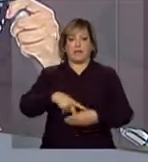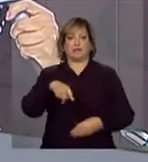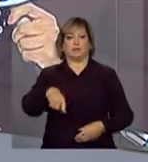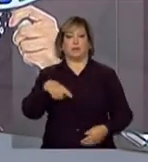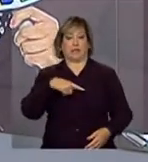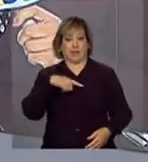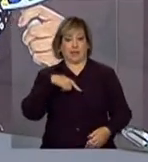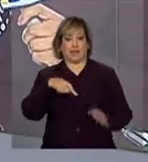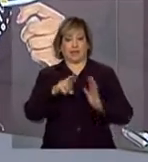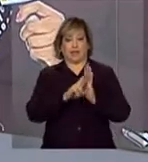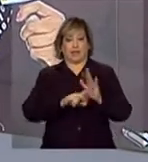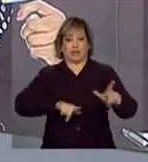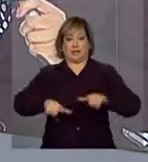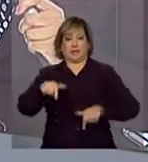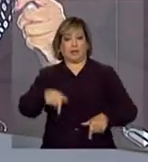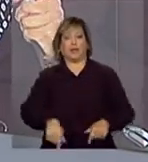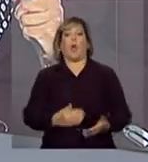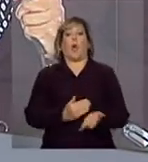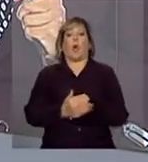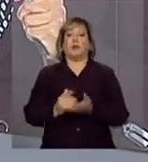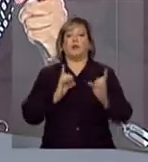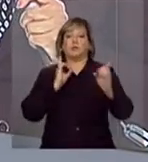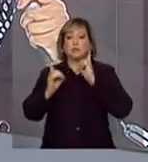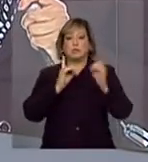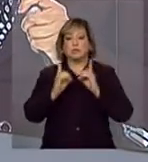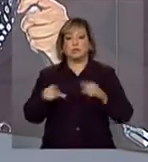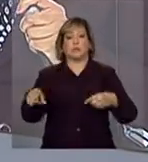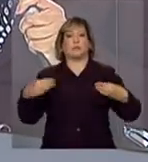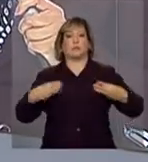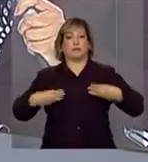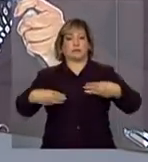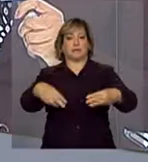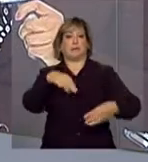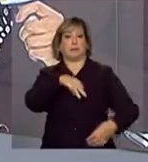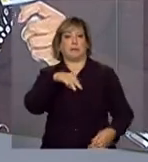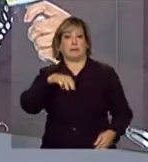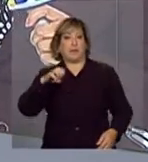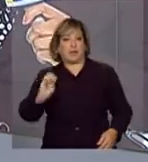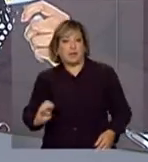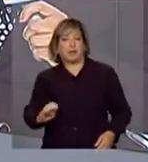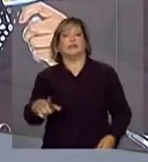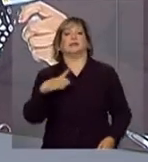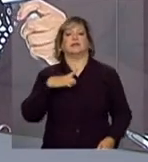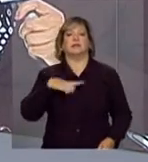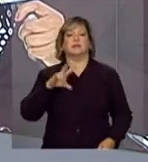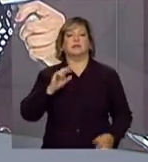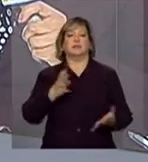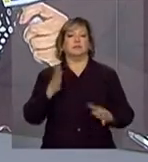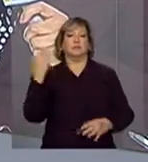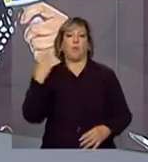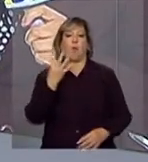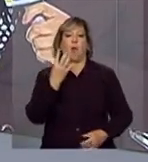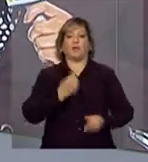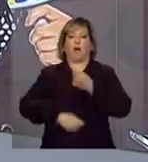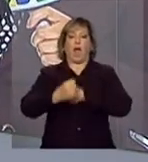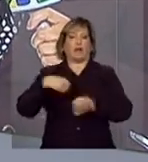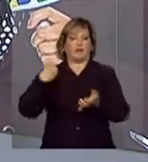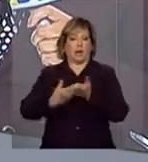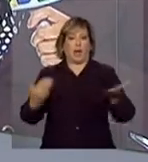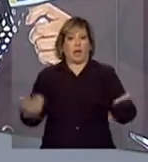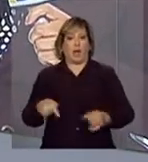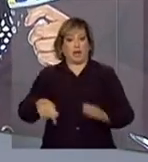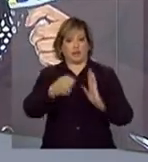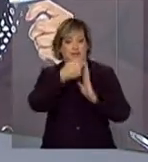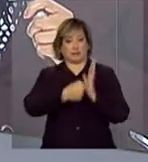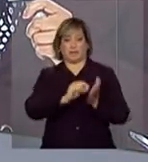mineradora começaram a ser discutidas pelo Ministério de Minas e Energia há cerca de quatro anos. O texto